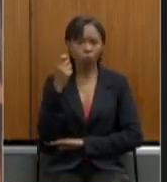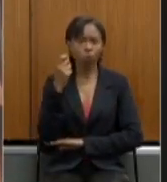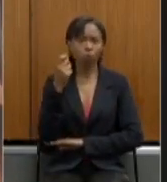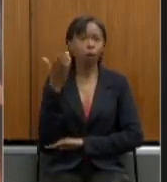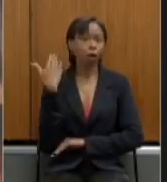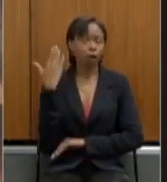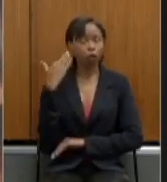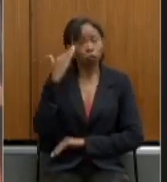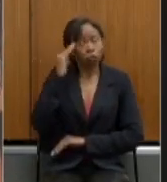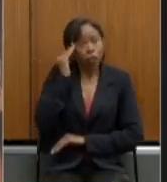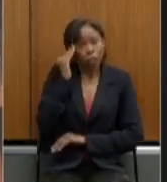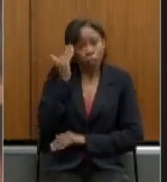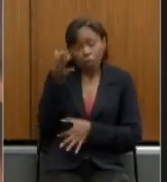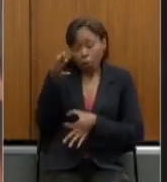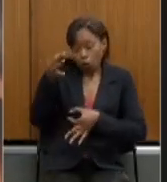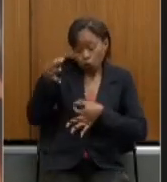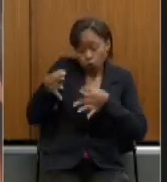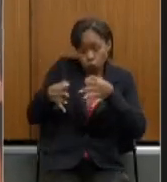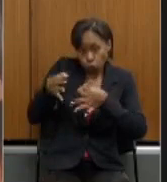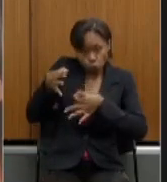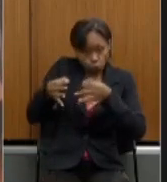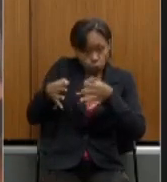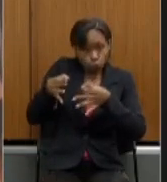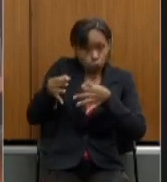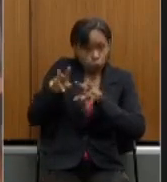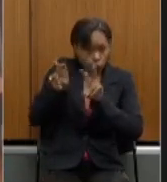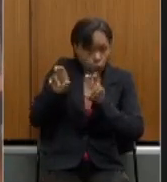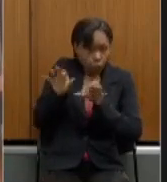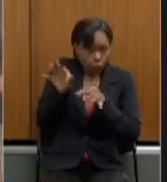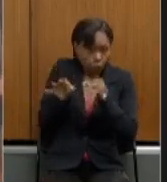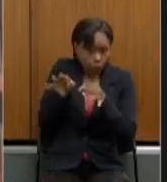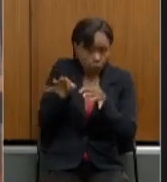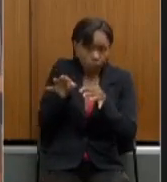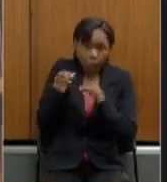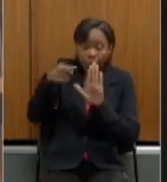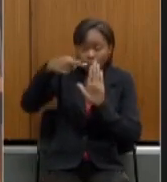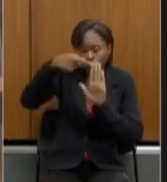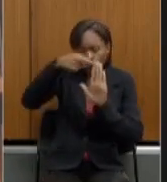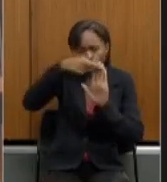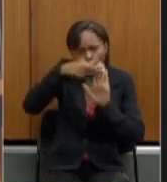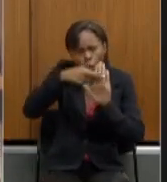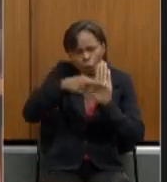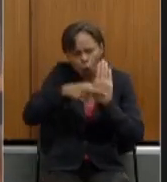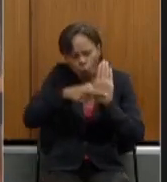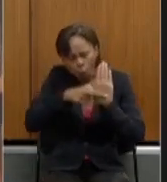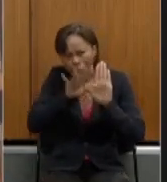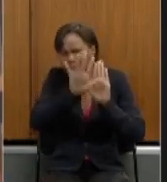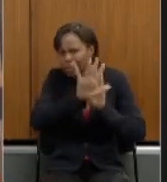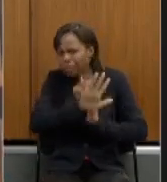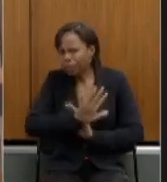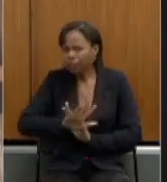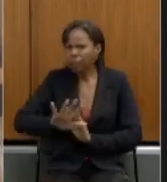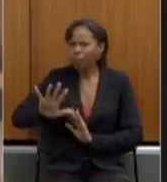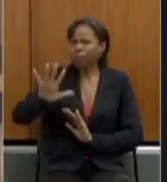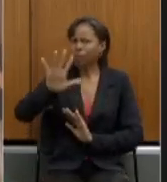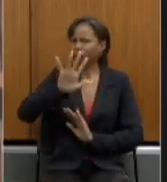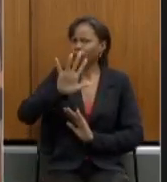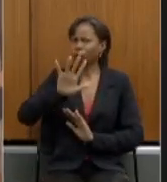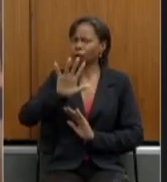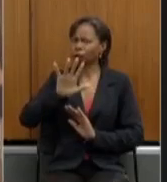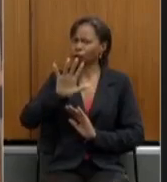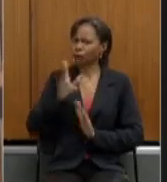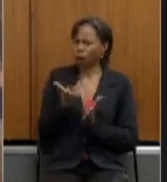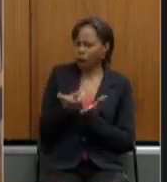jurídica de que norma geral não poderia as alíquotas não